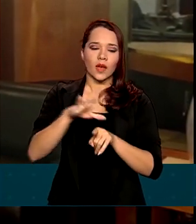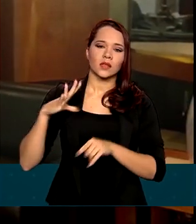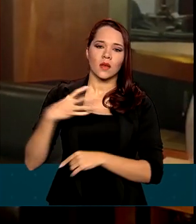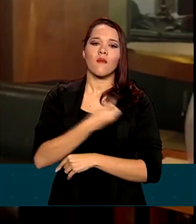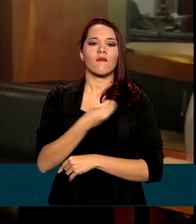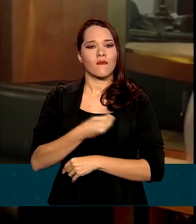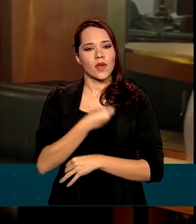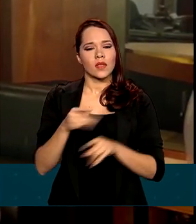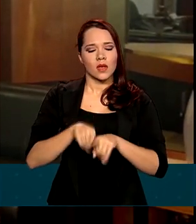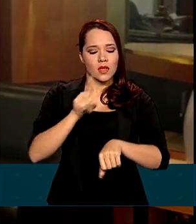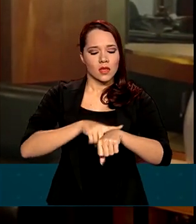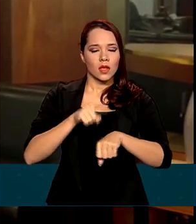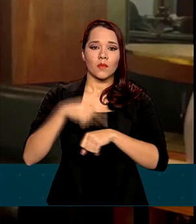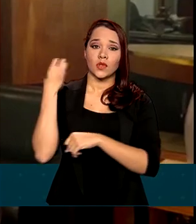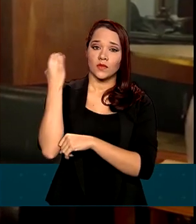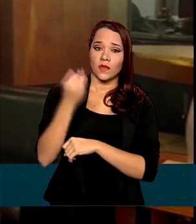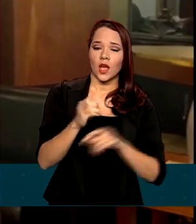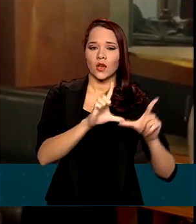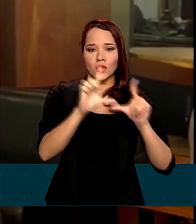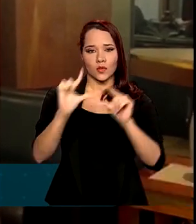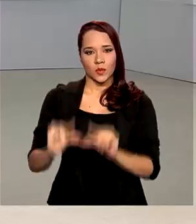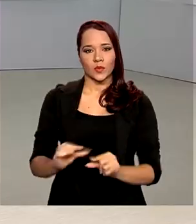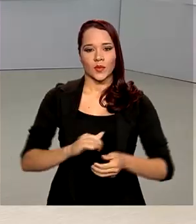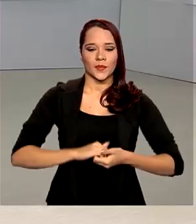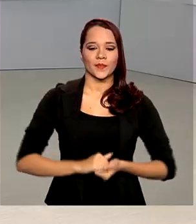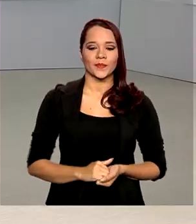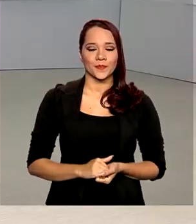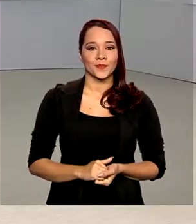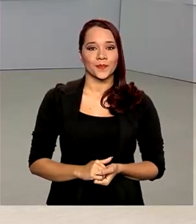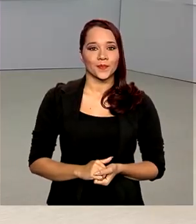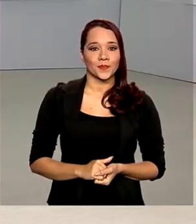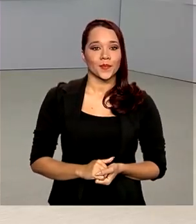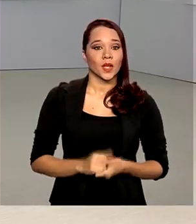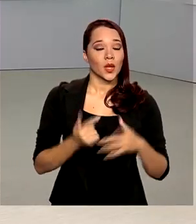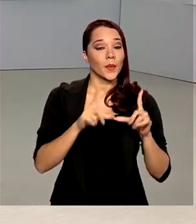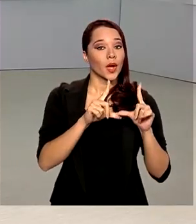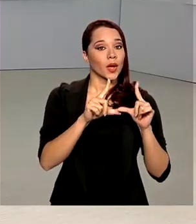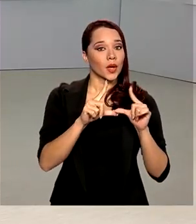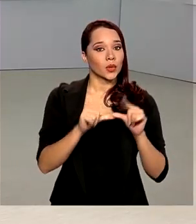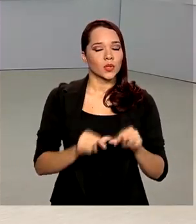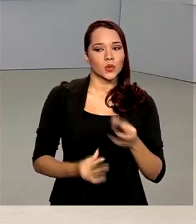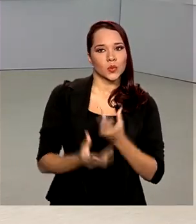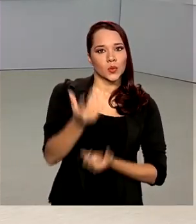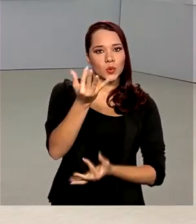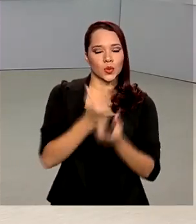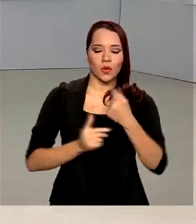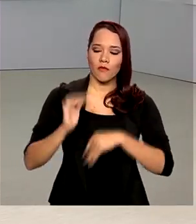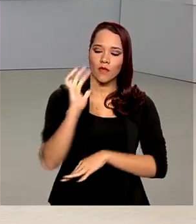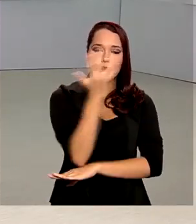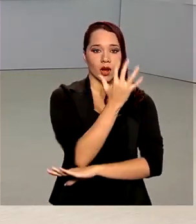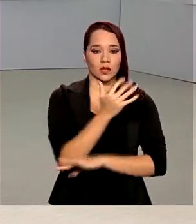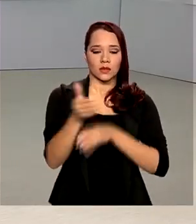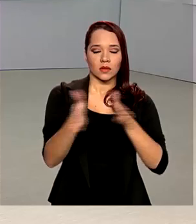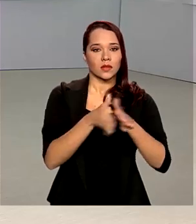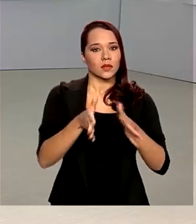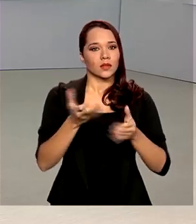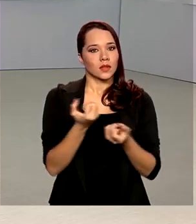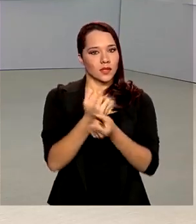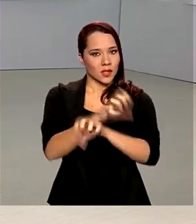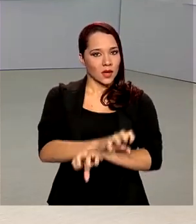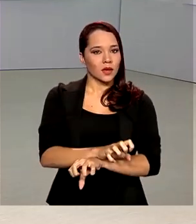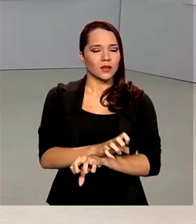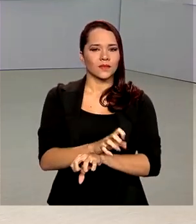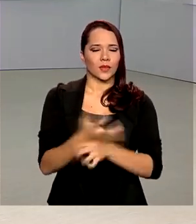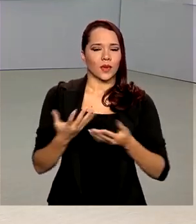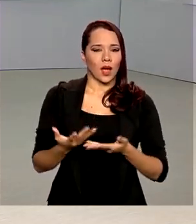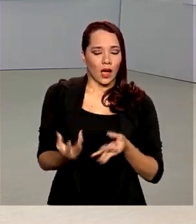vai diminuir o tempo de viagem e vai reduzir o custo logístico. Para reduzir os incêndios em florestas no período de seca, as